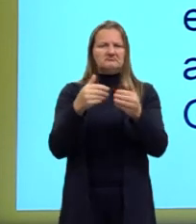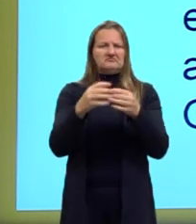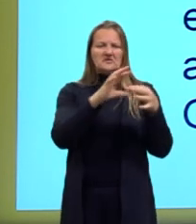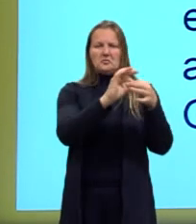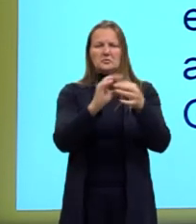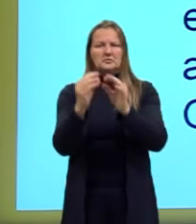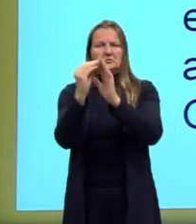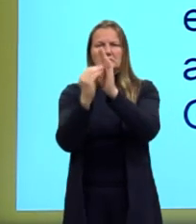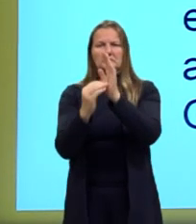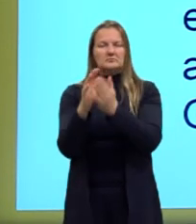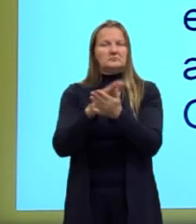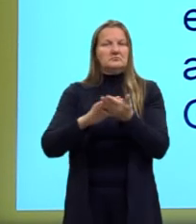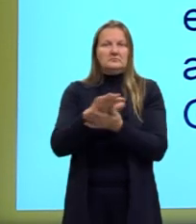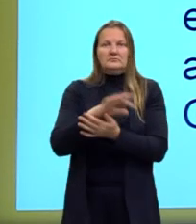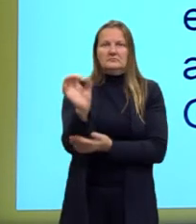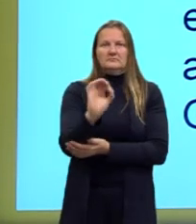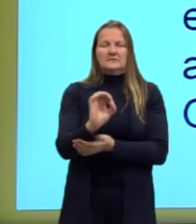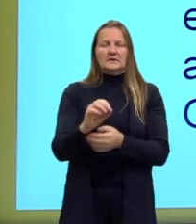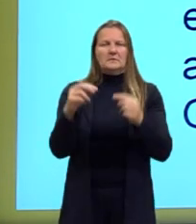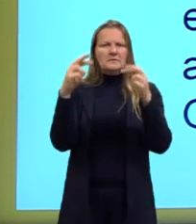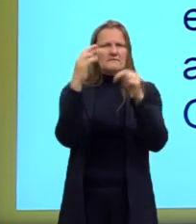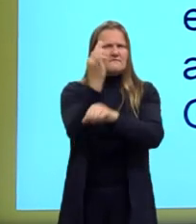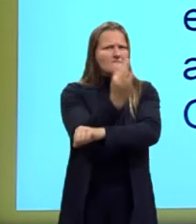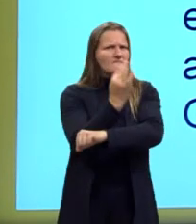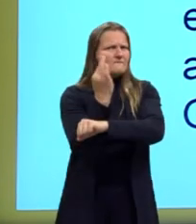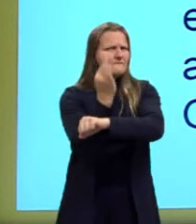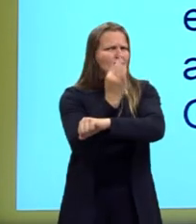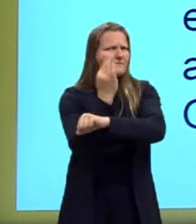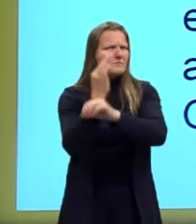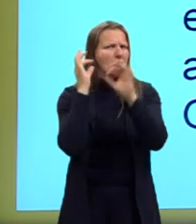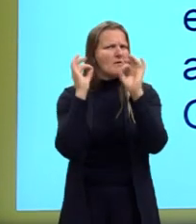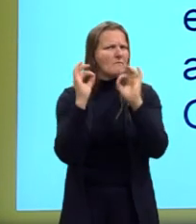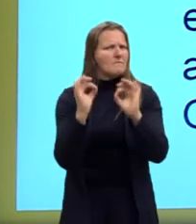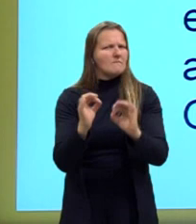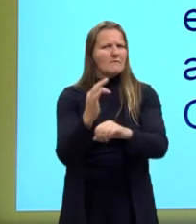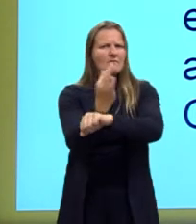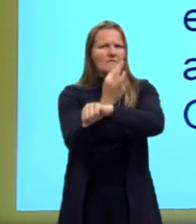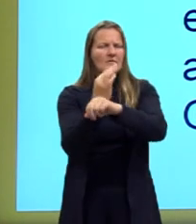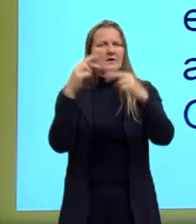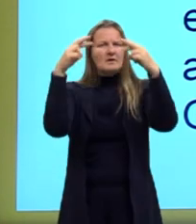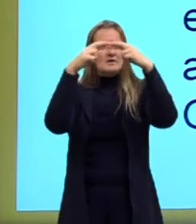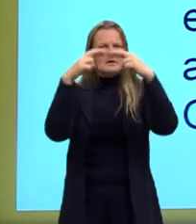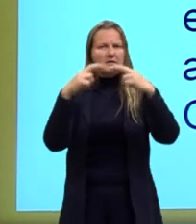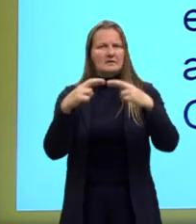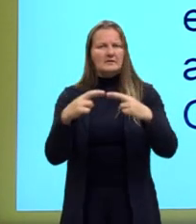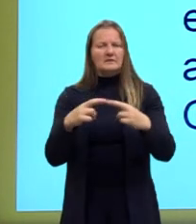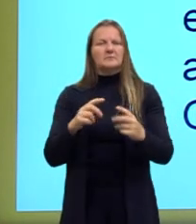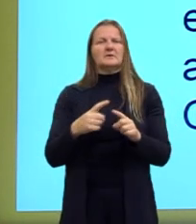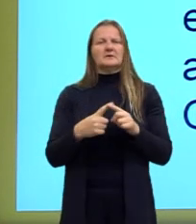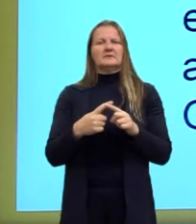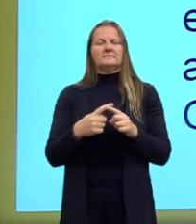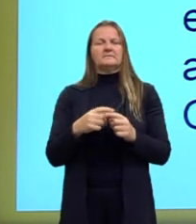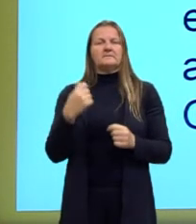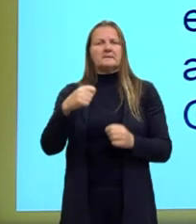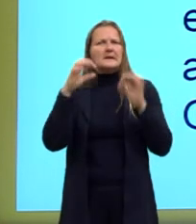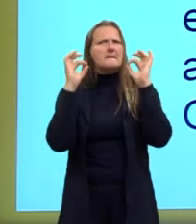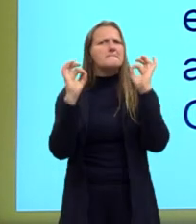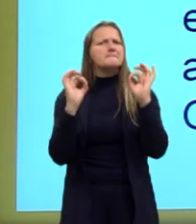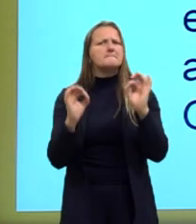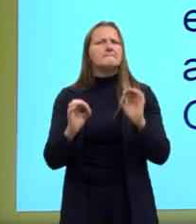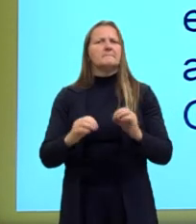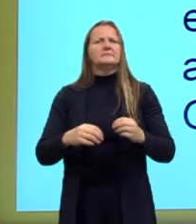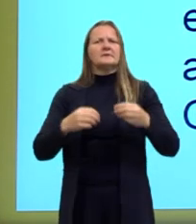conteúdo sobre o que eu escrevo, mas ele tem que estar perfeito em quê? Tem que estar perfeito em rimas, tem que estar perfeito em